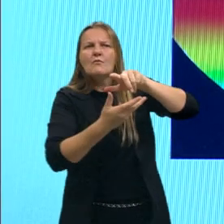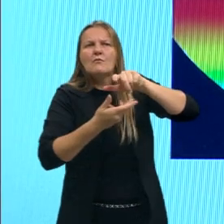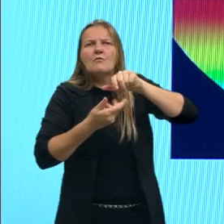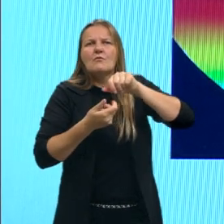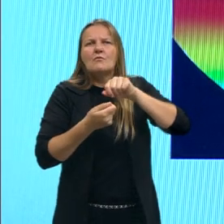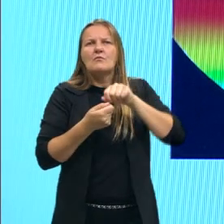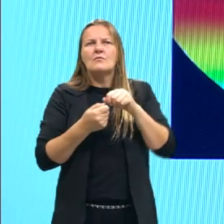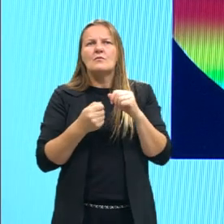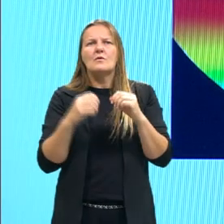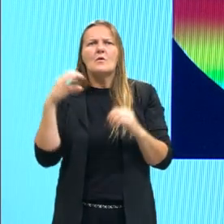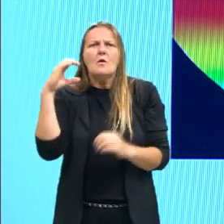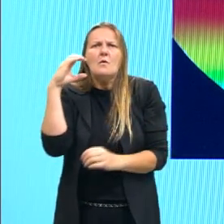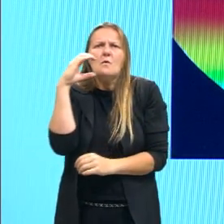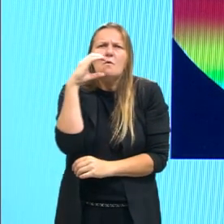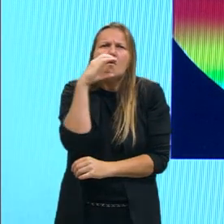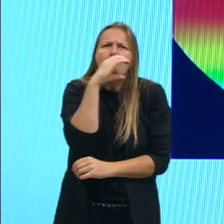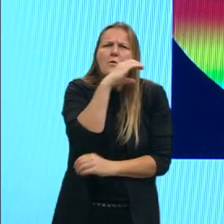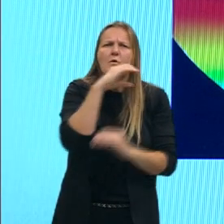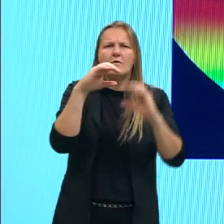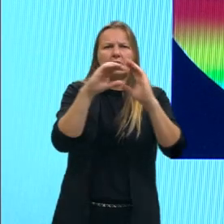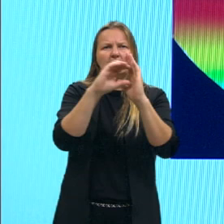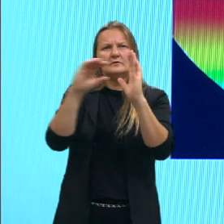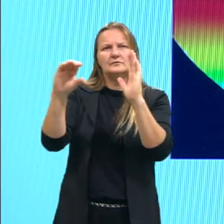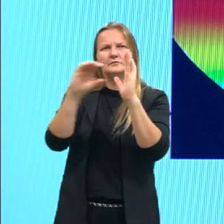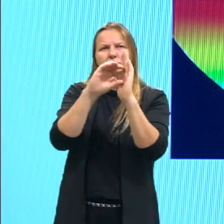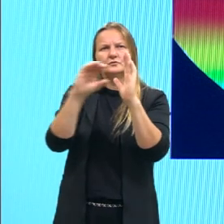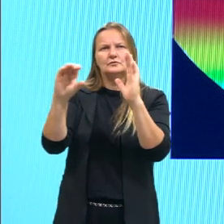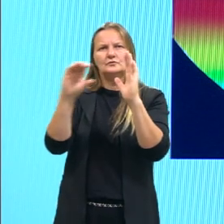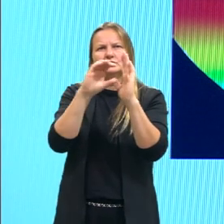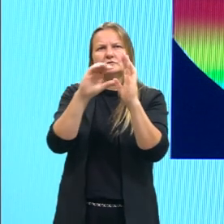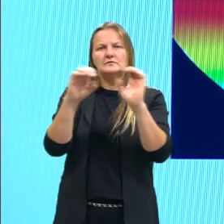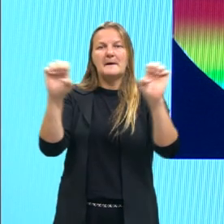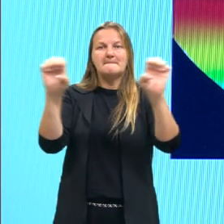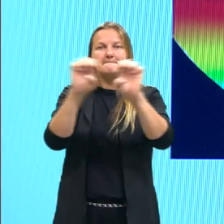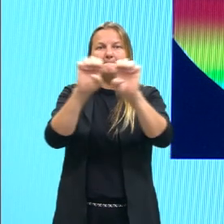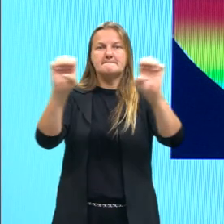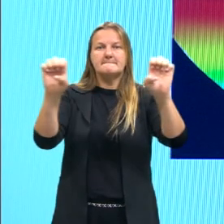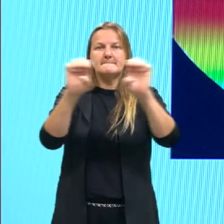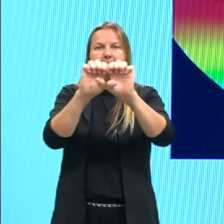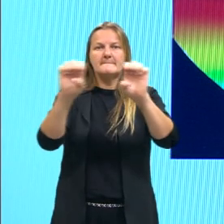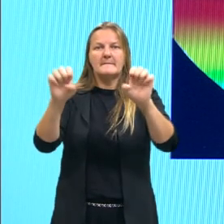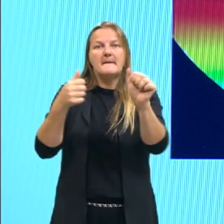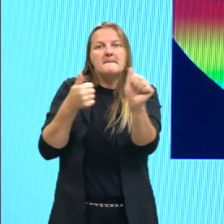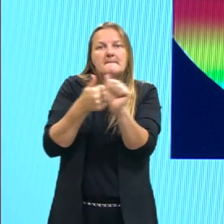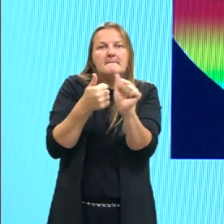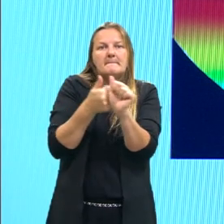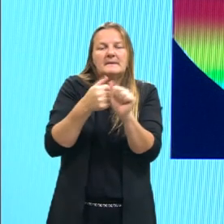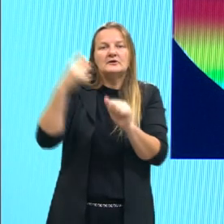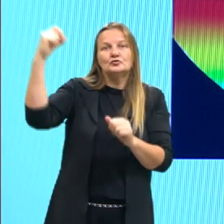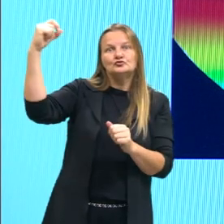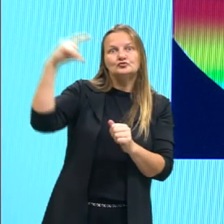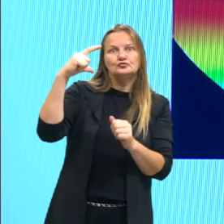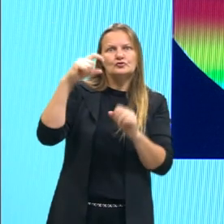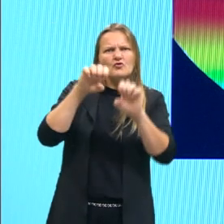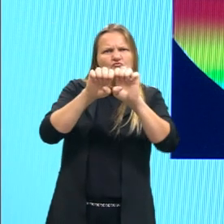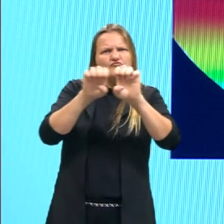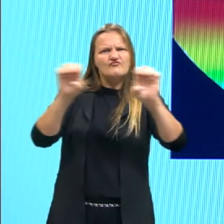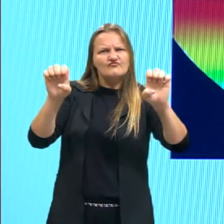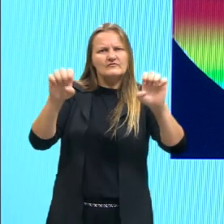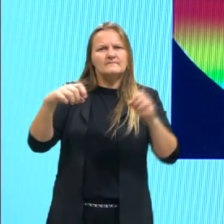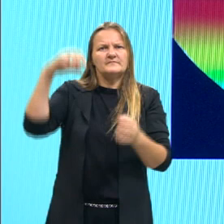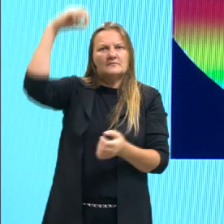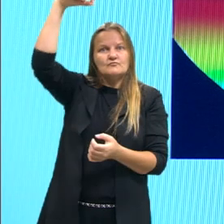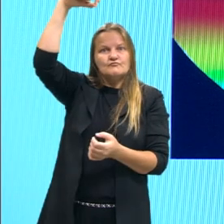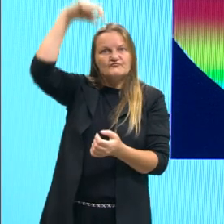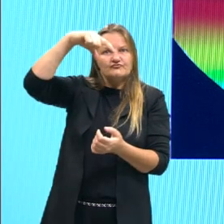uma zona quente, que é uma faixa, né, a faixa perto do Equador, vai receber o Sol, que a gente chama ele apino, né, o